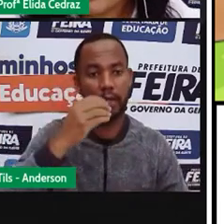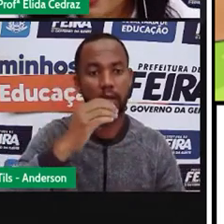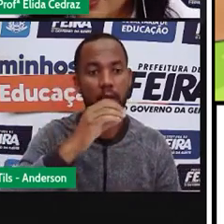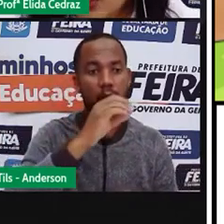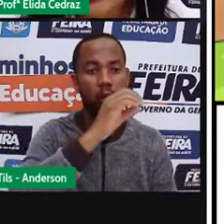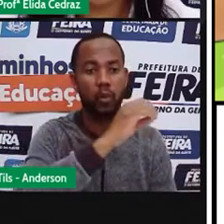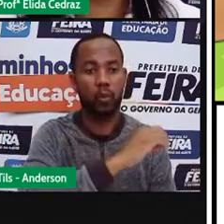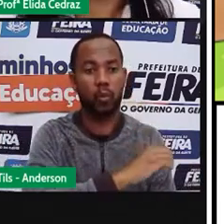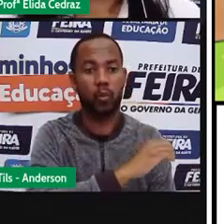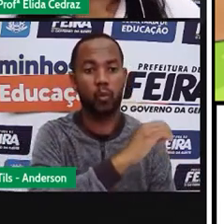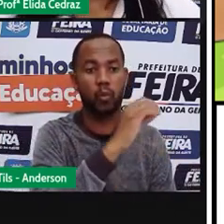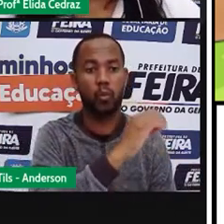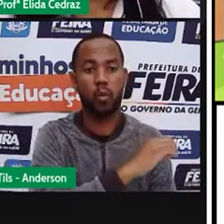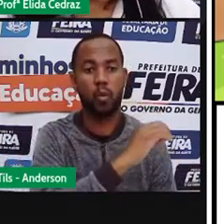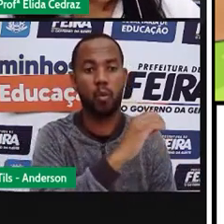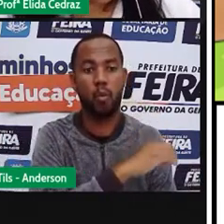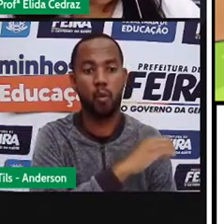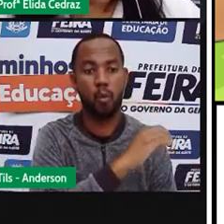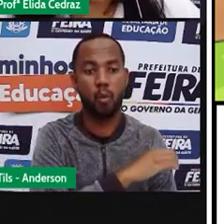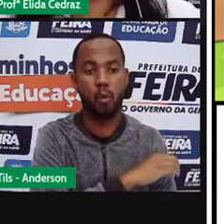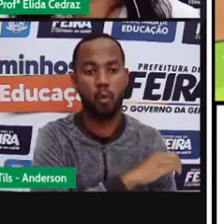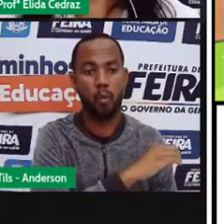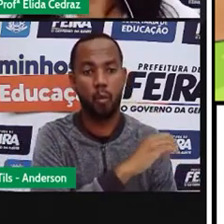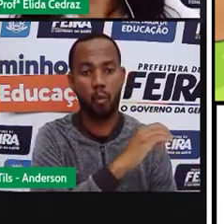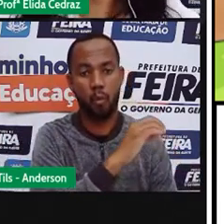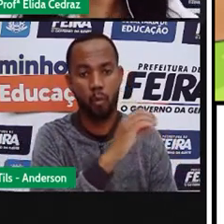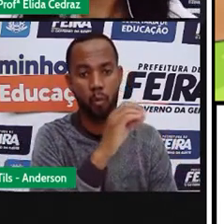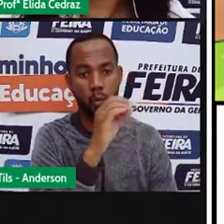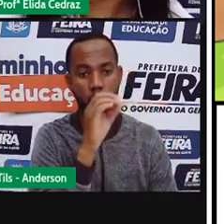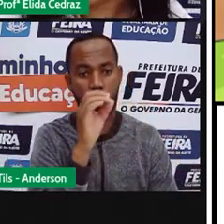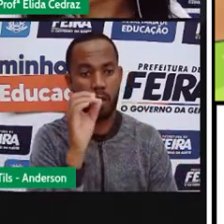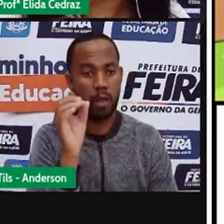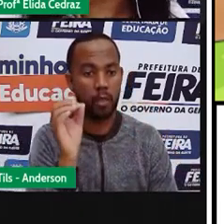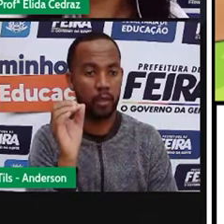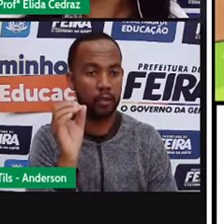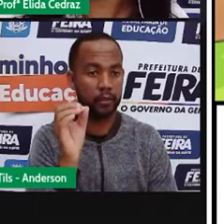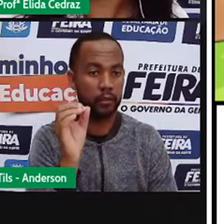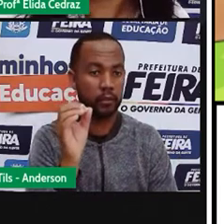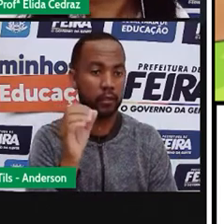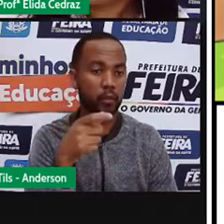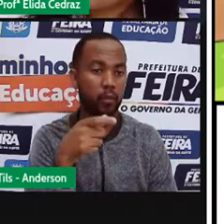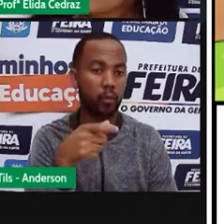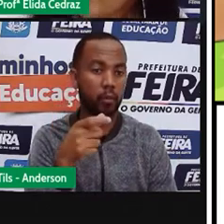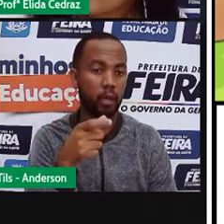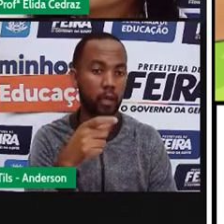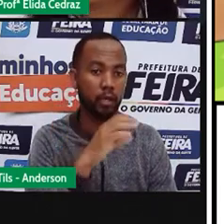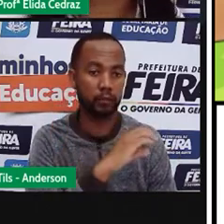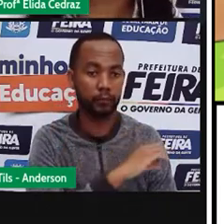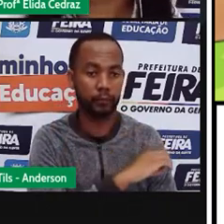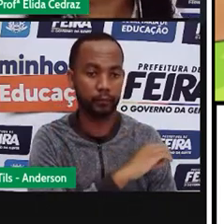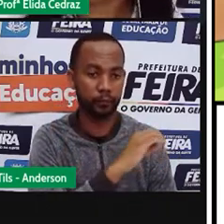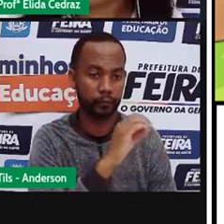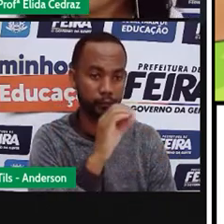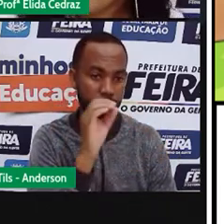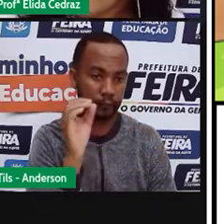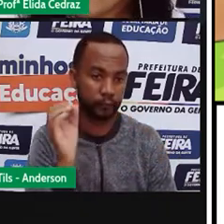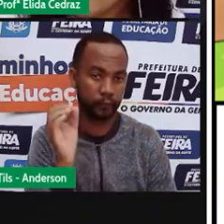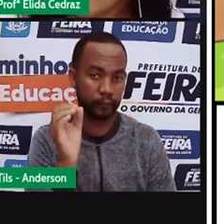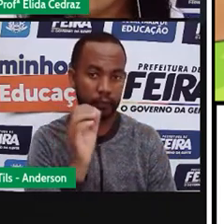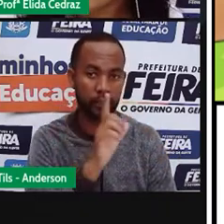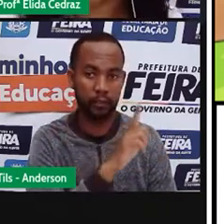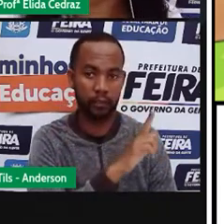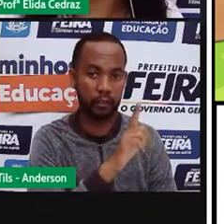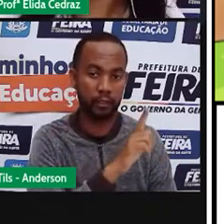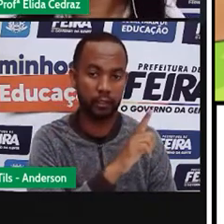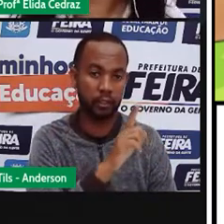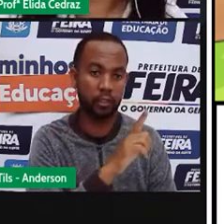nascente, no caso nosso que estamos aqui, o sol nasce do lado, do leste, lá em